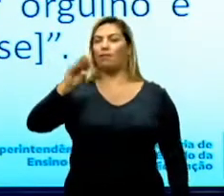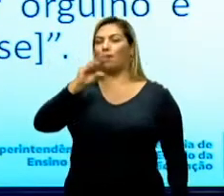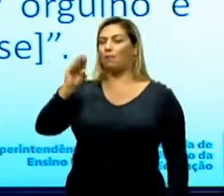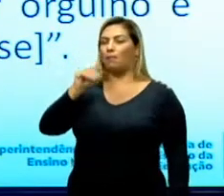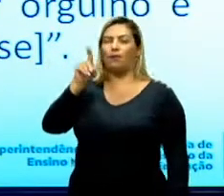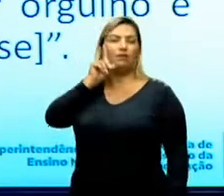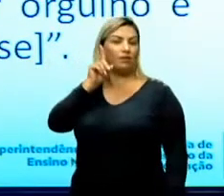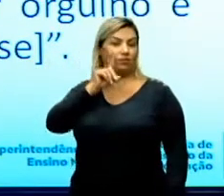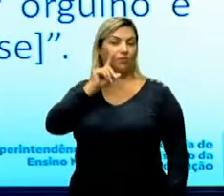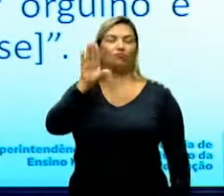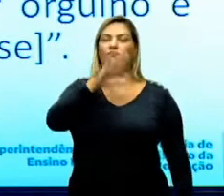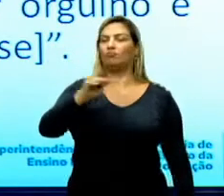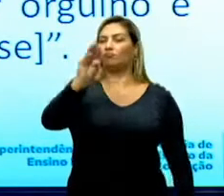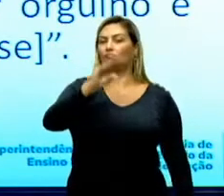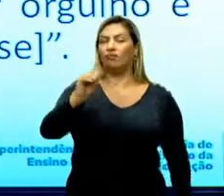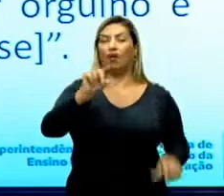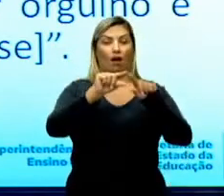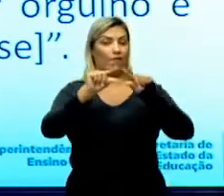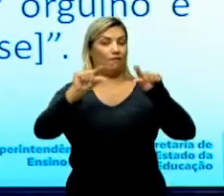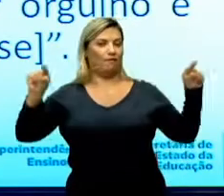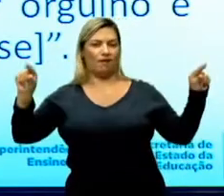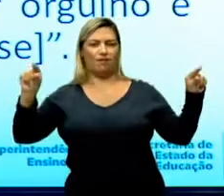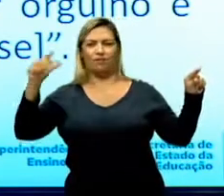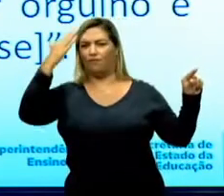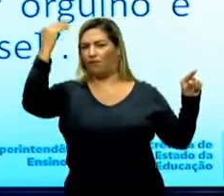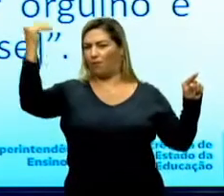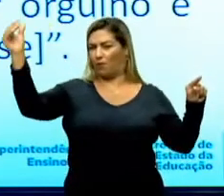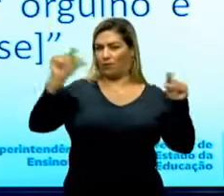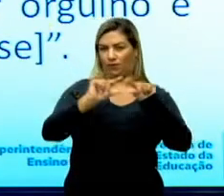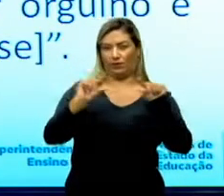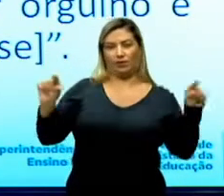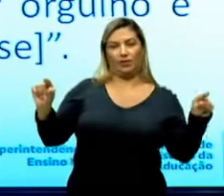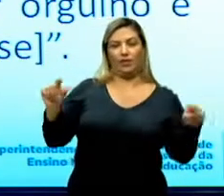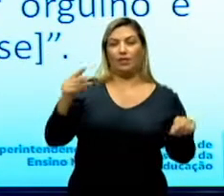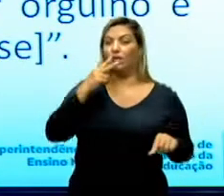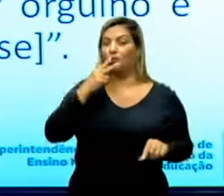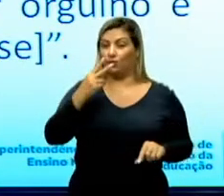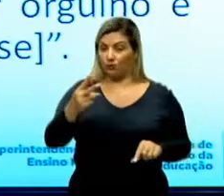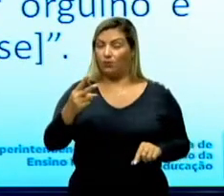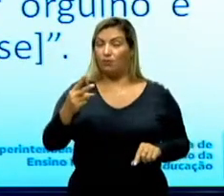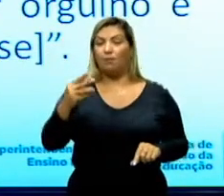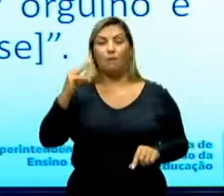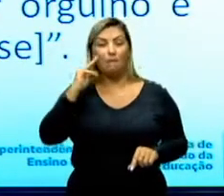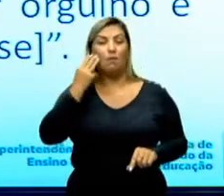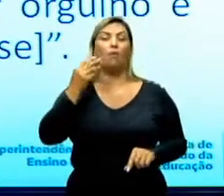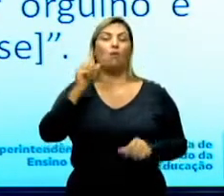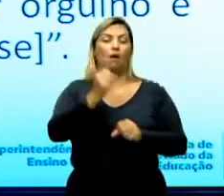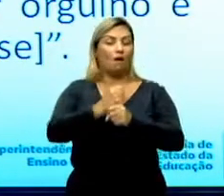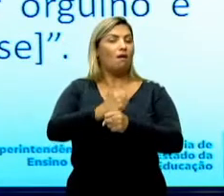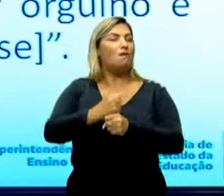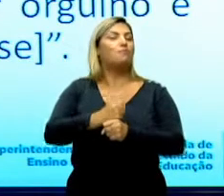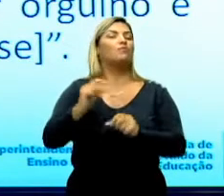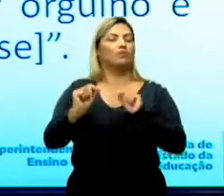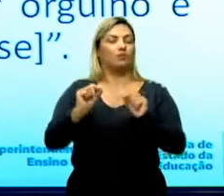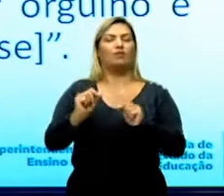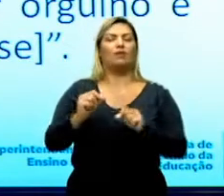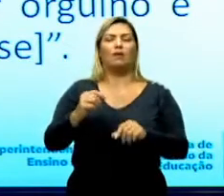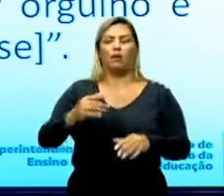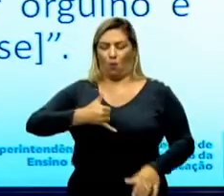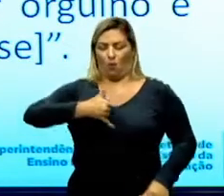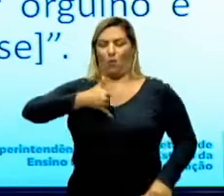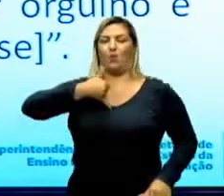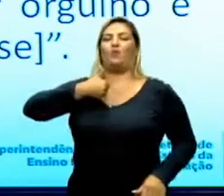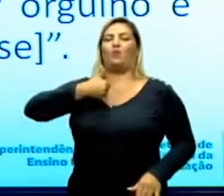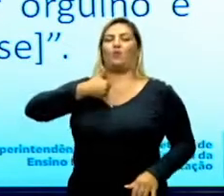americano, ele disse a frase que entrou para a história. Há 2 mil anos, o maior orgulho era poder dizer